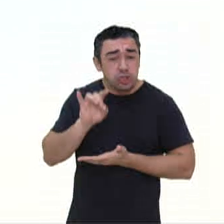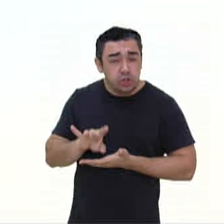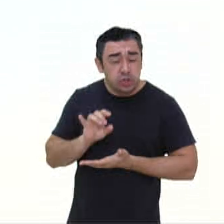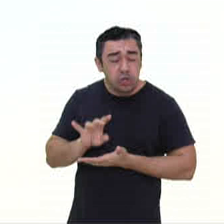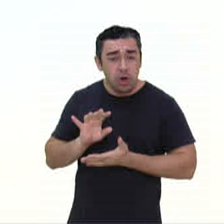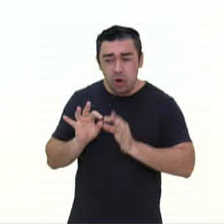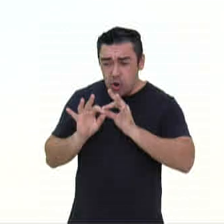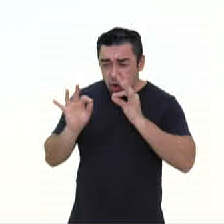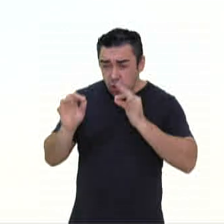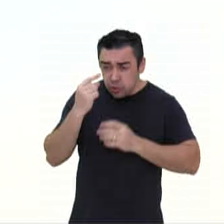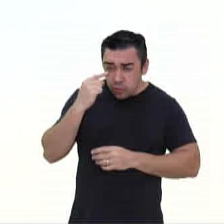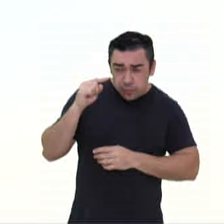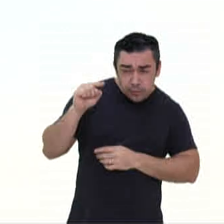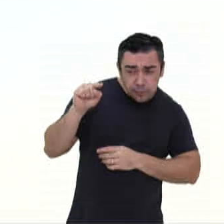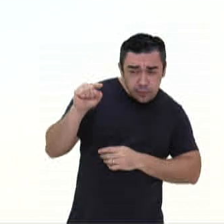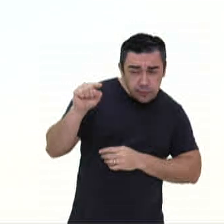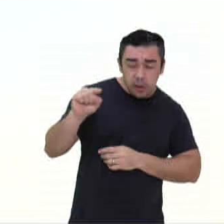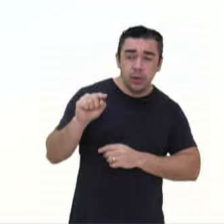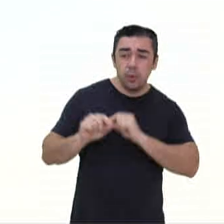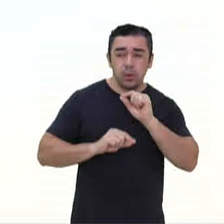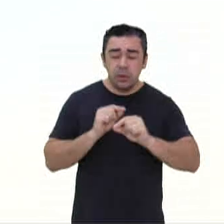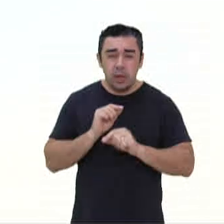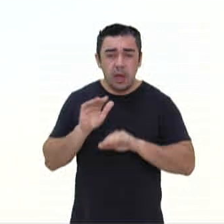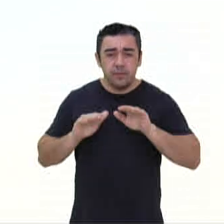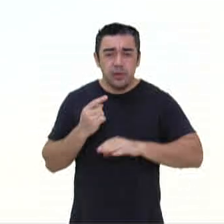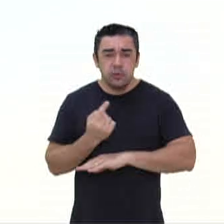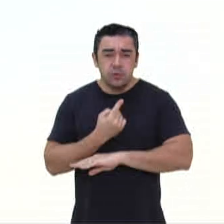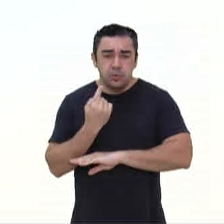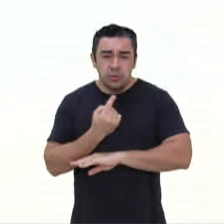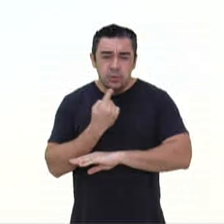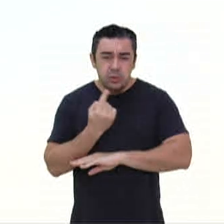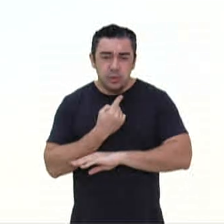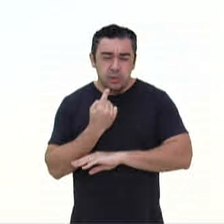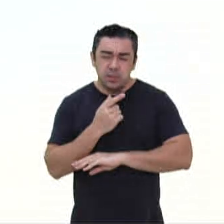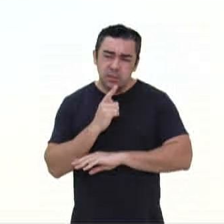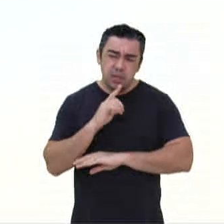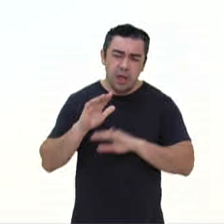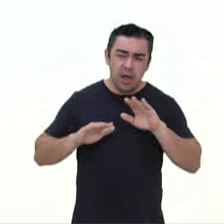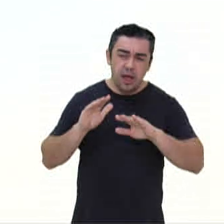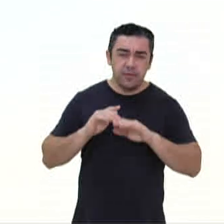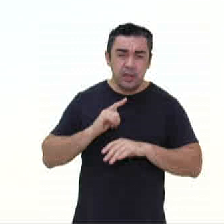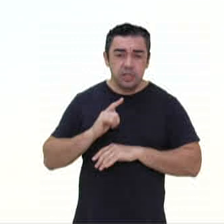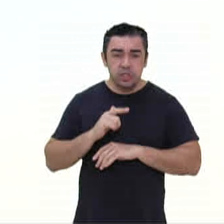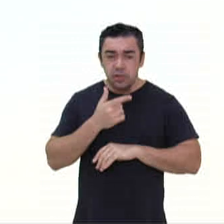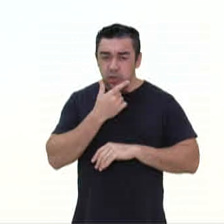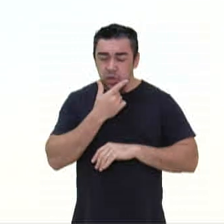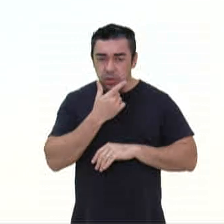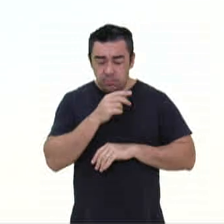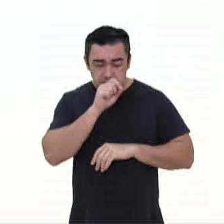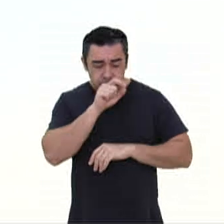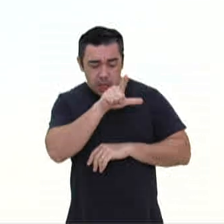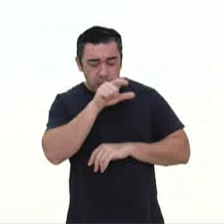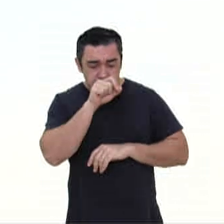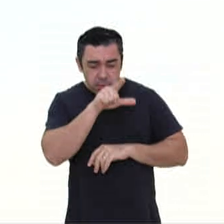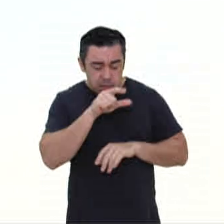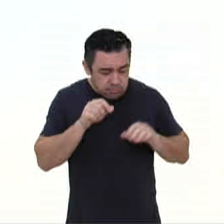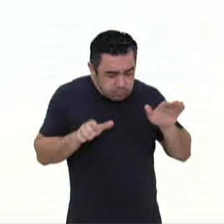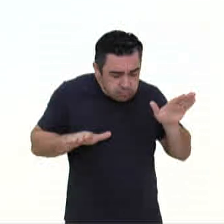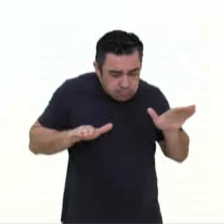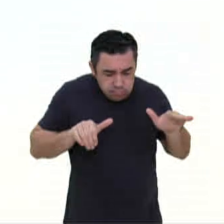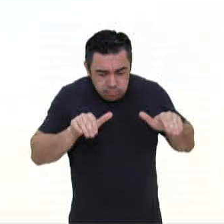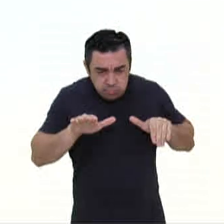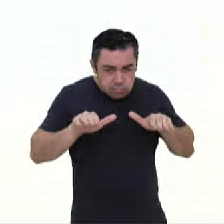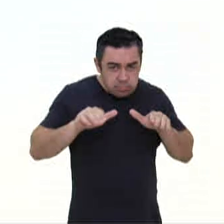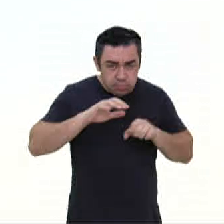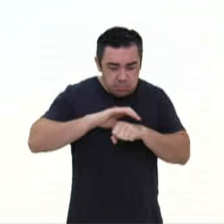deem longe, quebrando a monotonia da solidão, um cardo abria as folhas sobre uma pedra, estendendo as